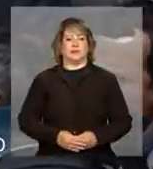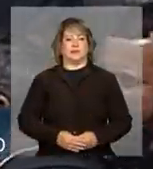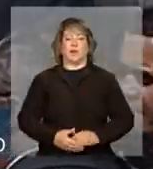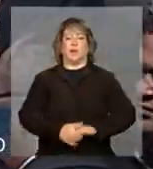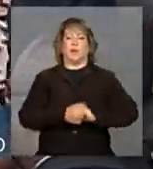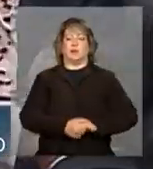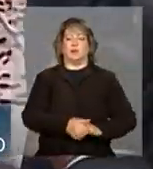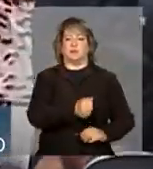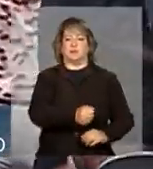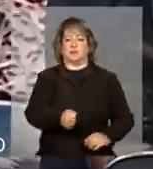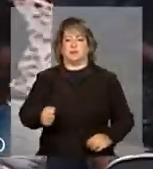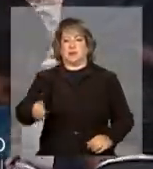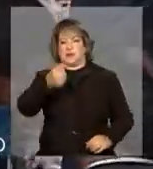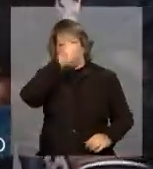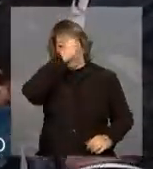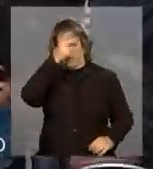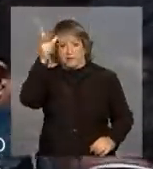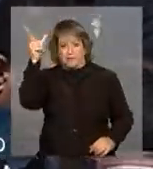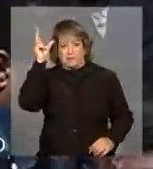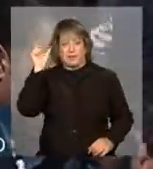cumprimenta prefeitos